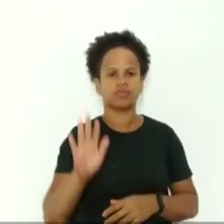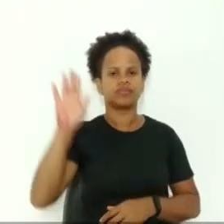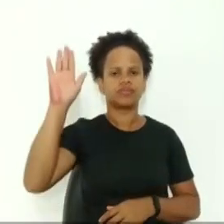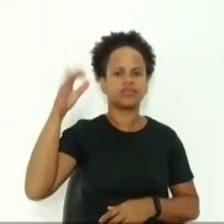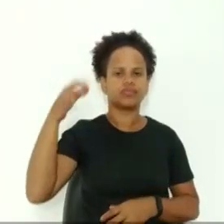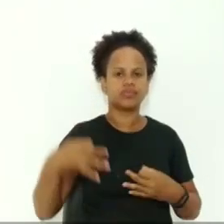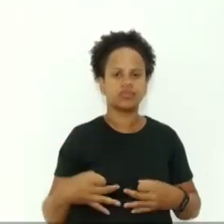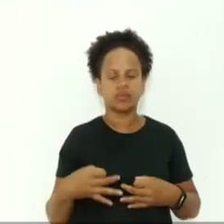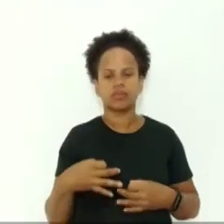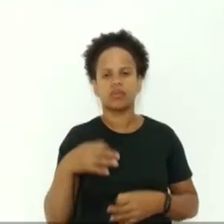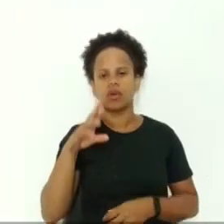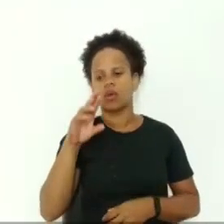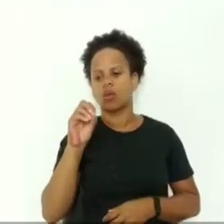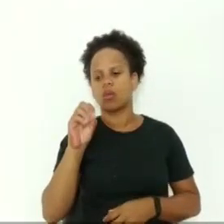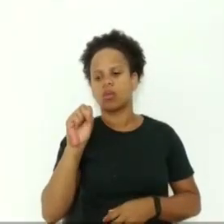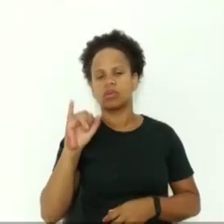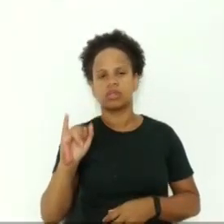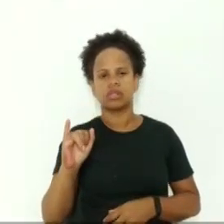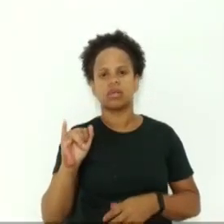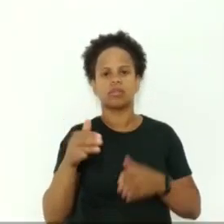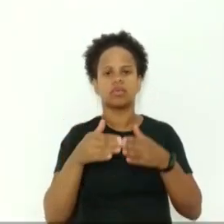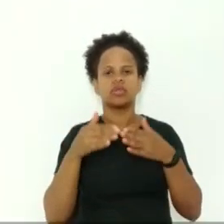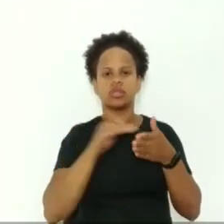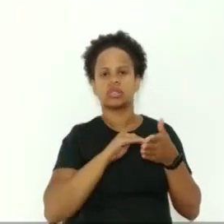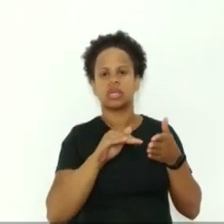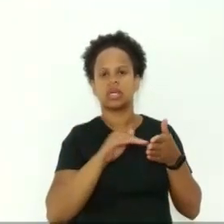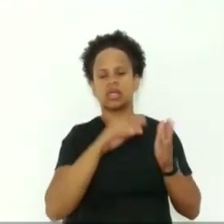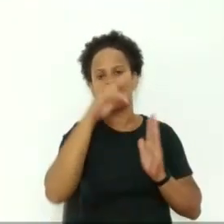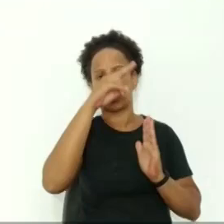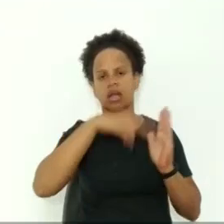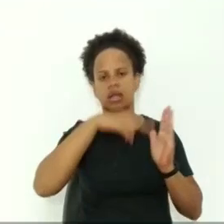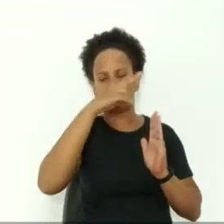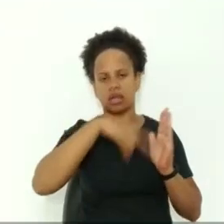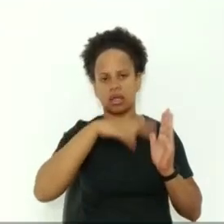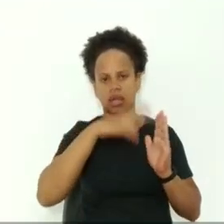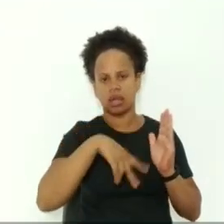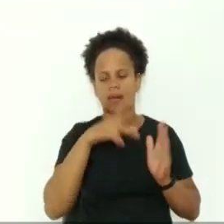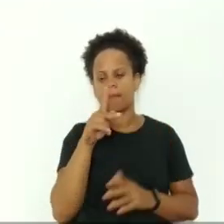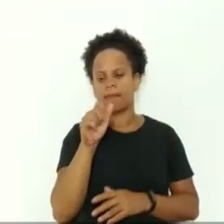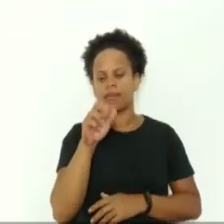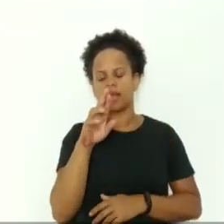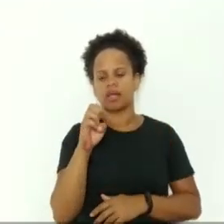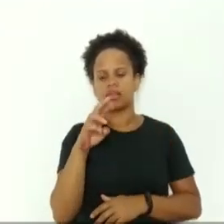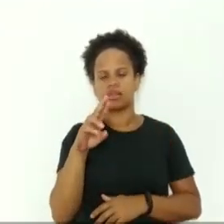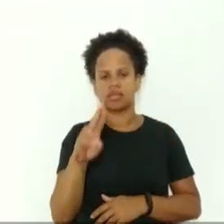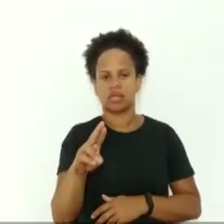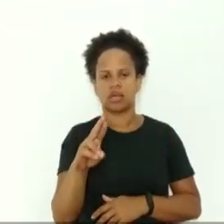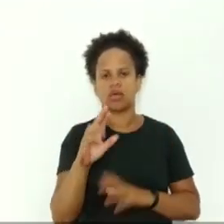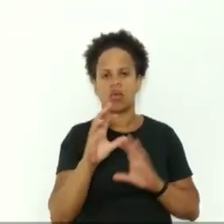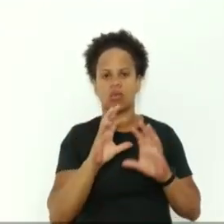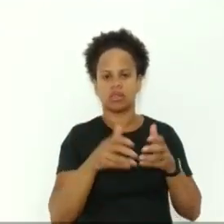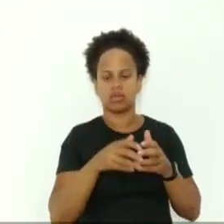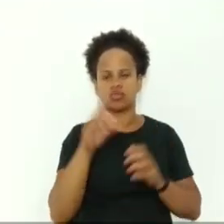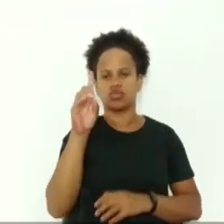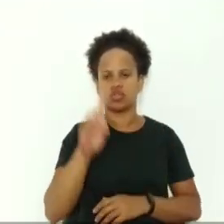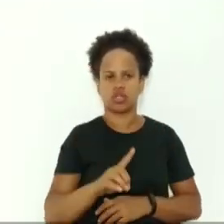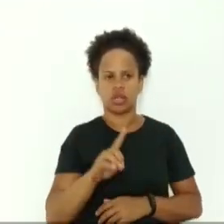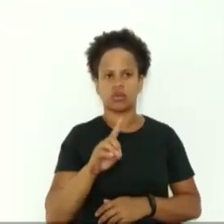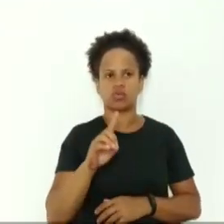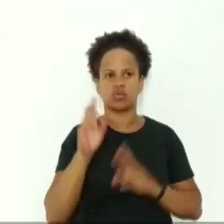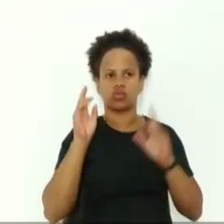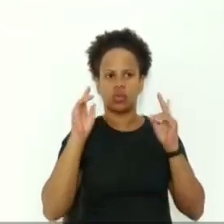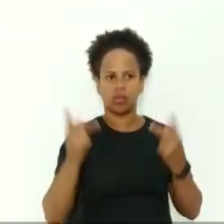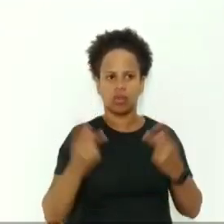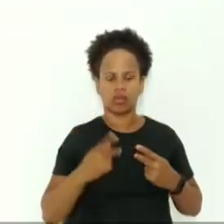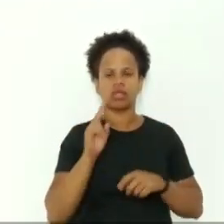vereadora Rosa? solicito ao secretário que faça a leitura do parecer da Comissão de Direitos Humanos e Defesa do